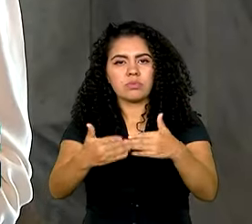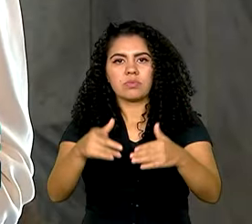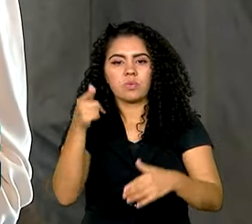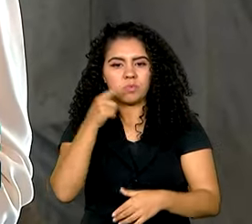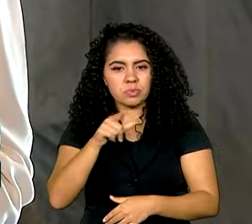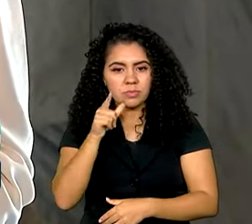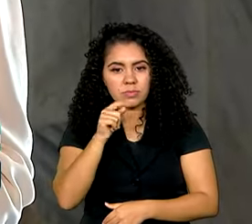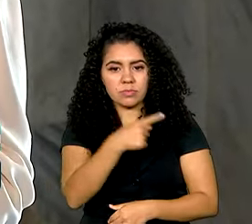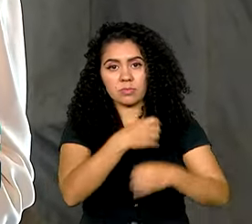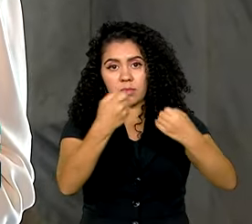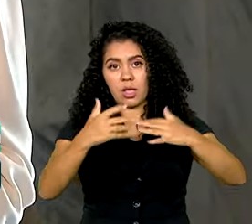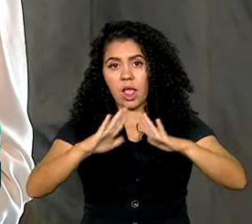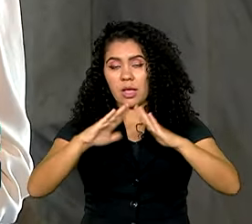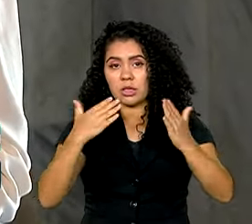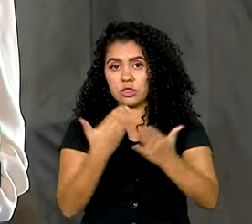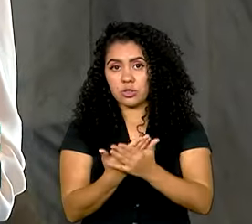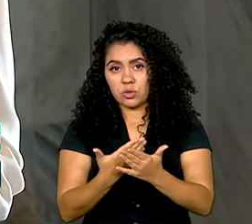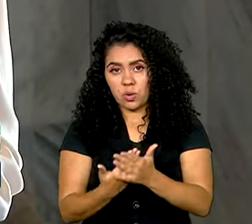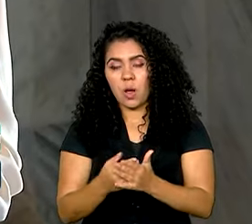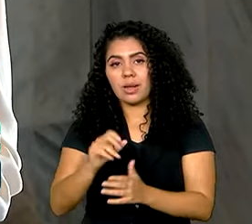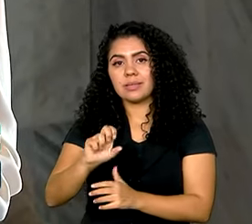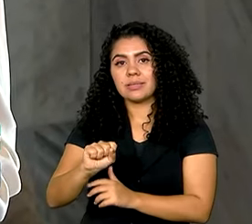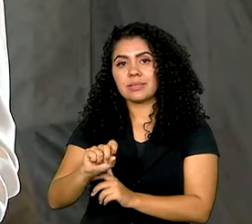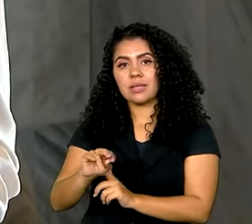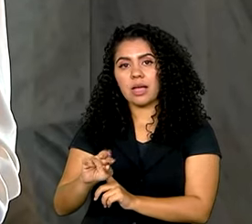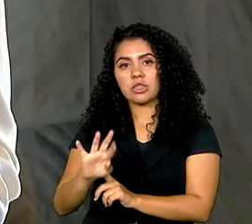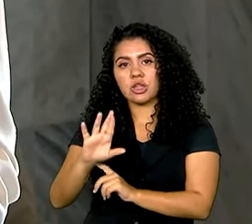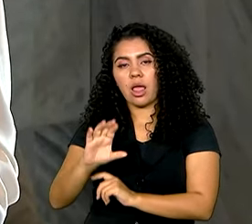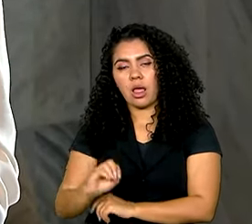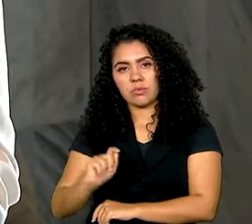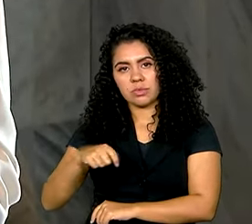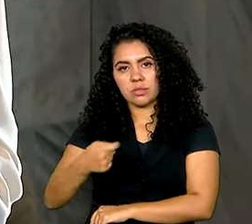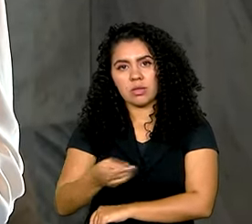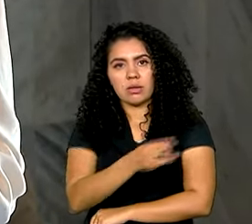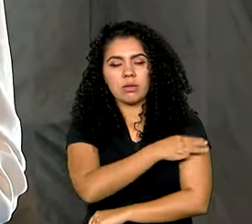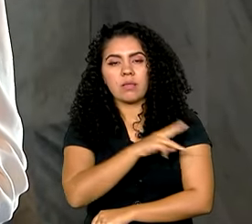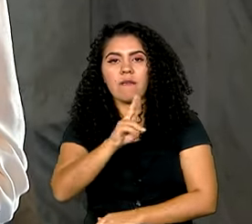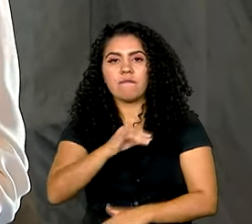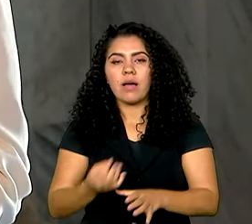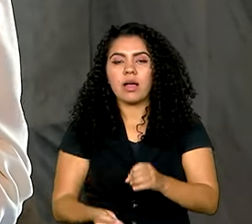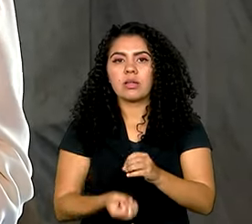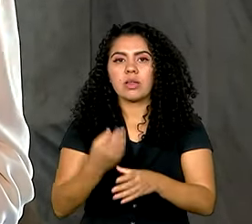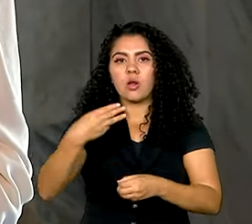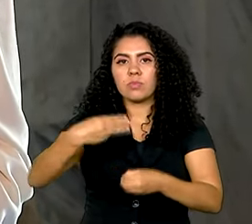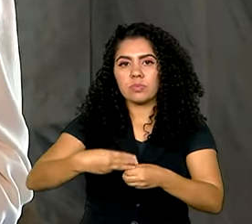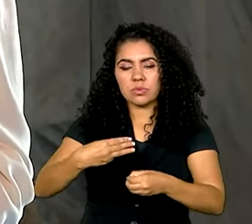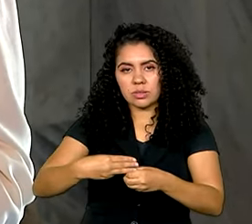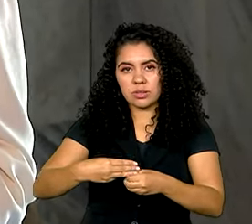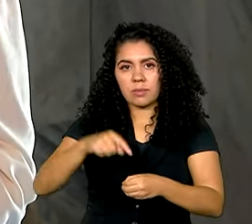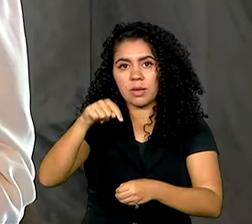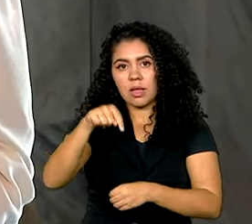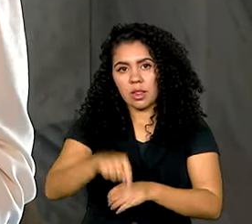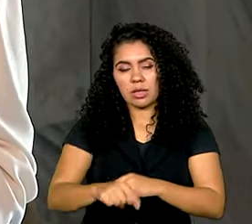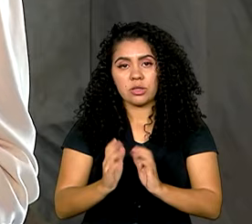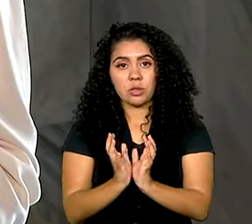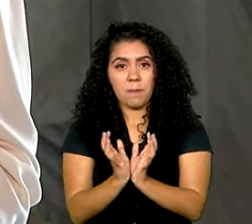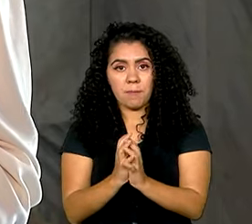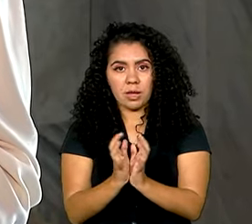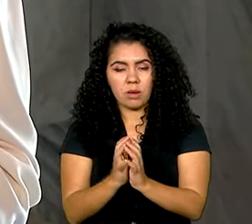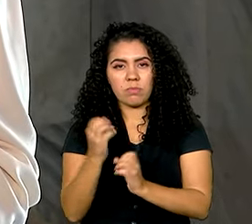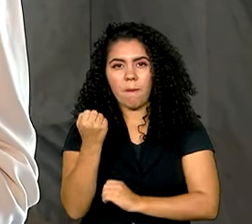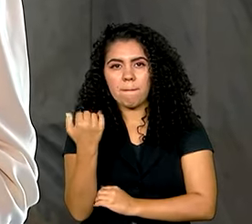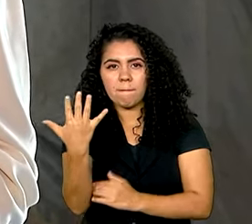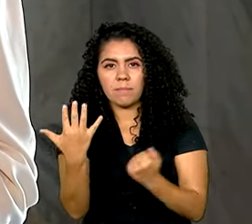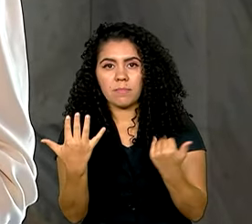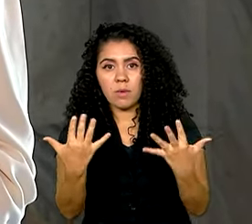A escola de Sargentos será construída no município de Paudalho, na zona da Mata de Pernambuco. Quando a escola